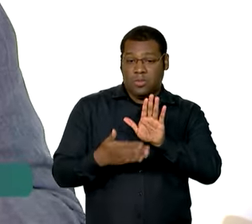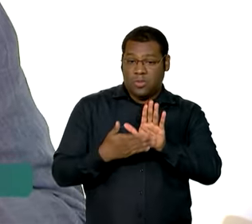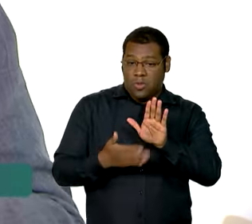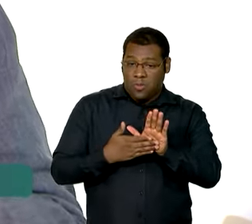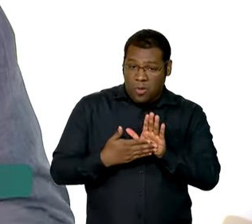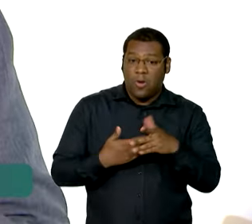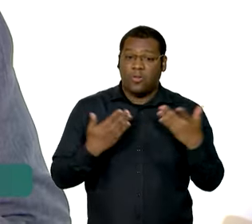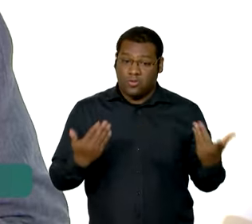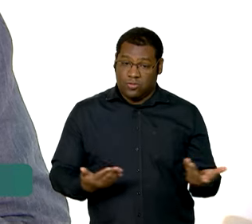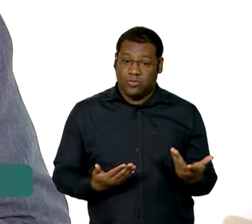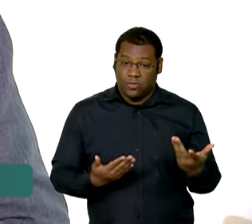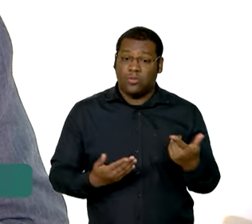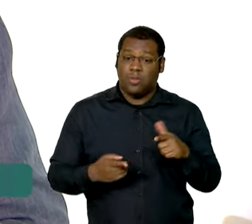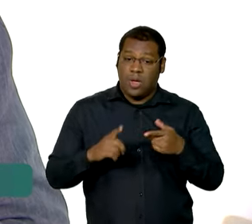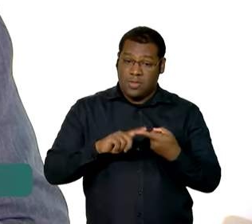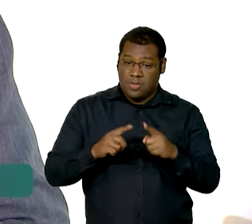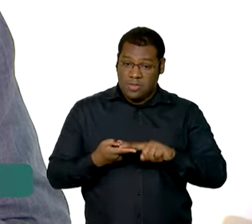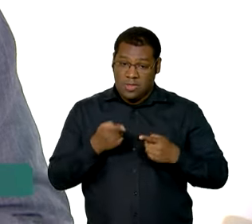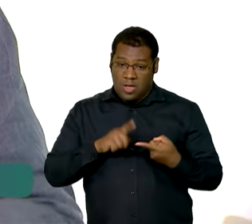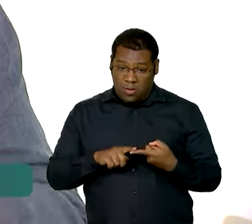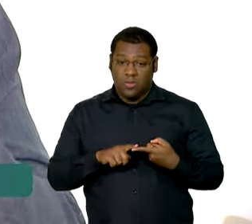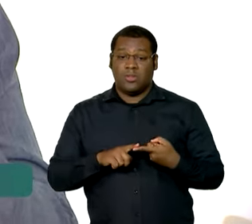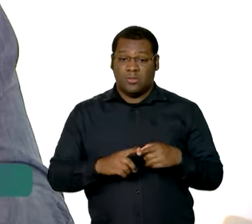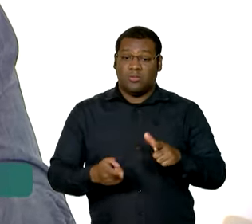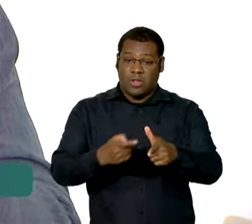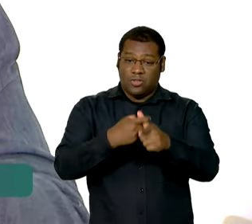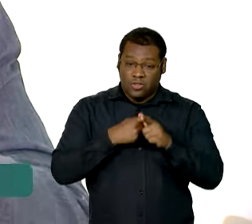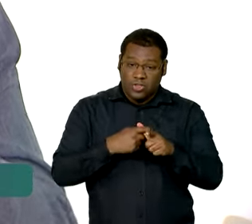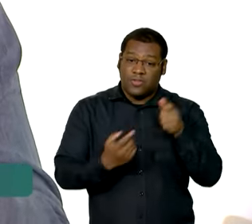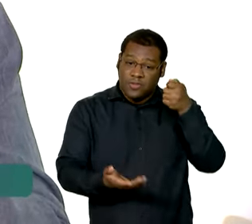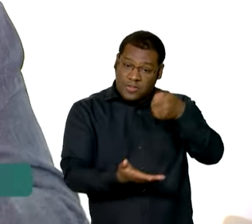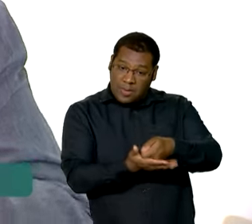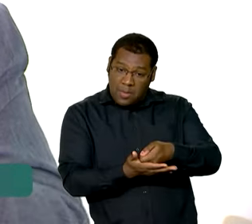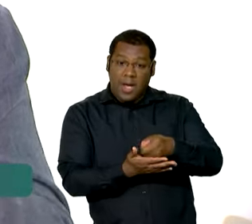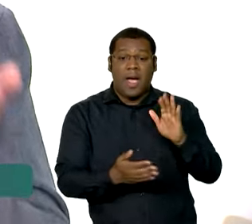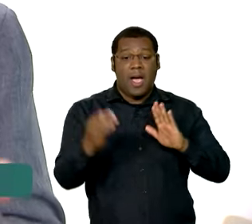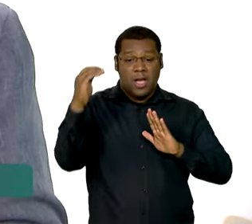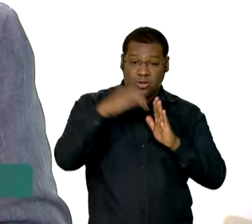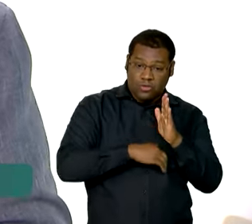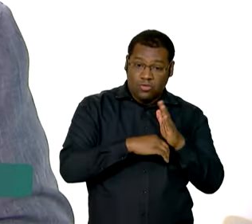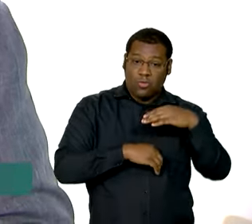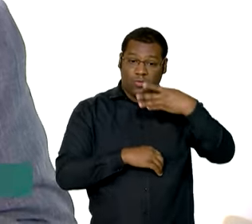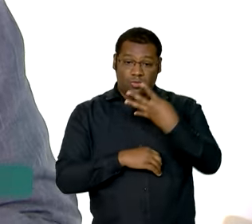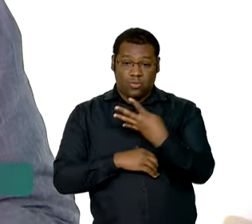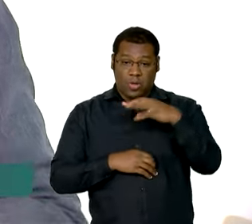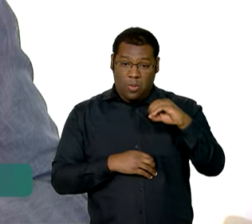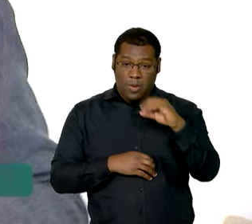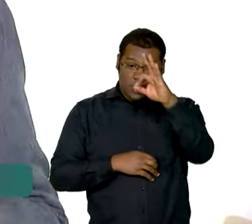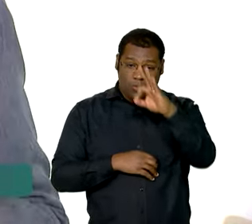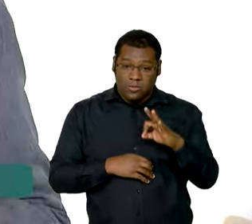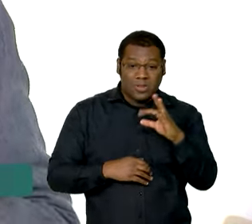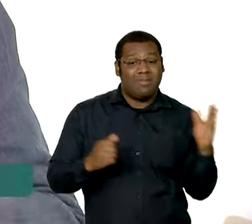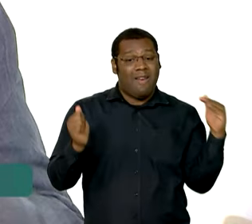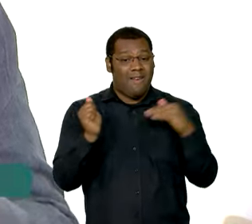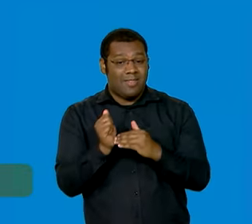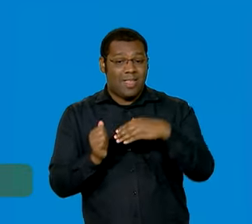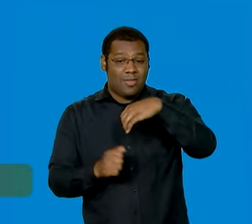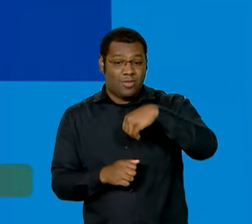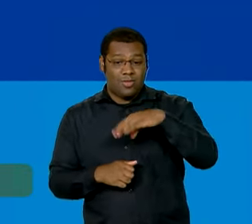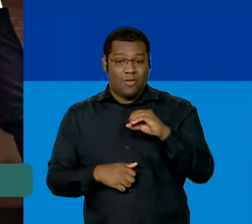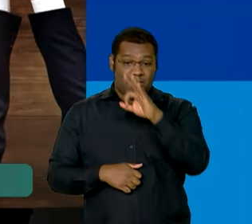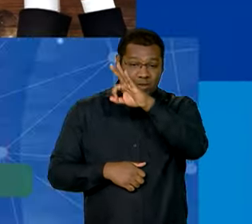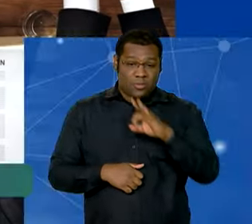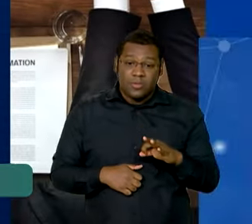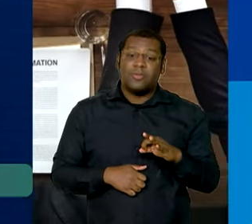Se seguir o mesmo roteiro da pessoa física, dão descontos de 40% até 90% no pico. Então, anima a pessoa a pagar.